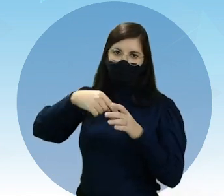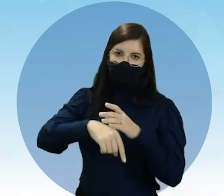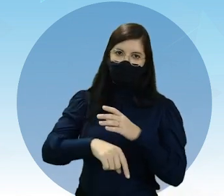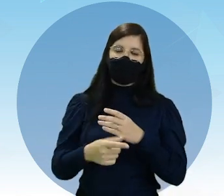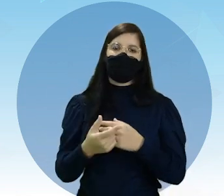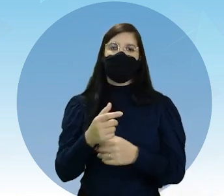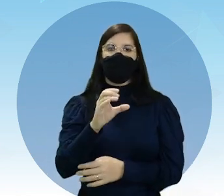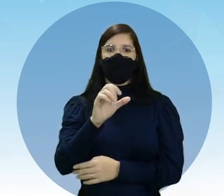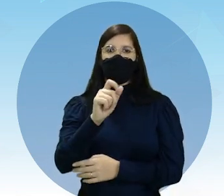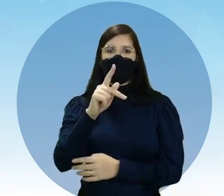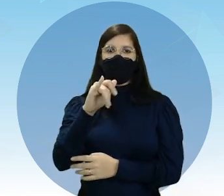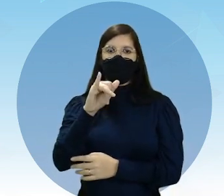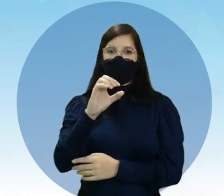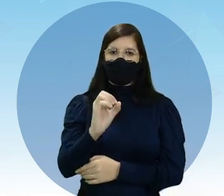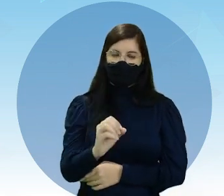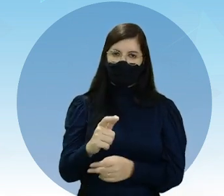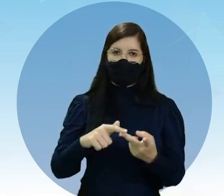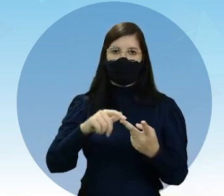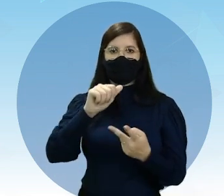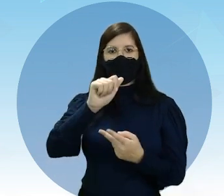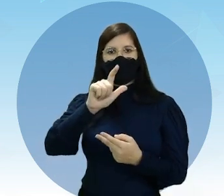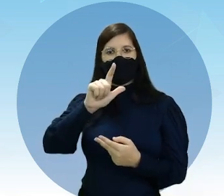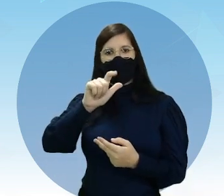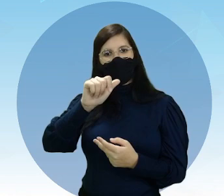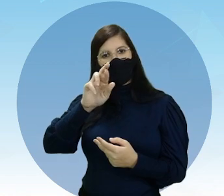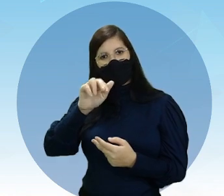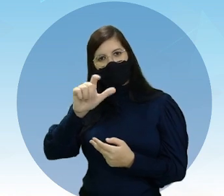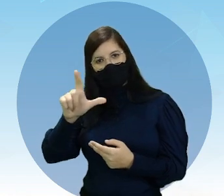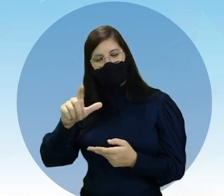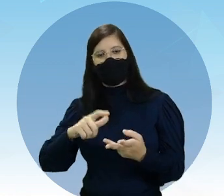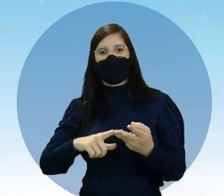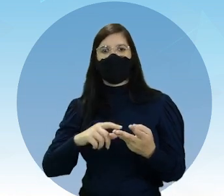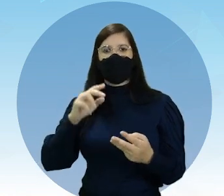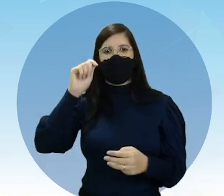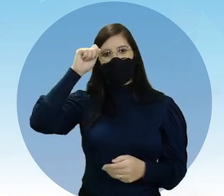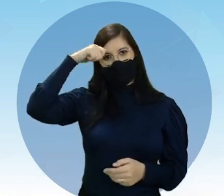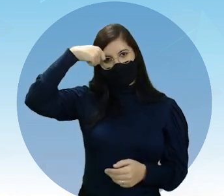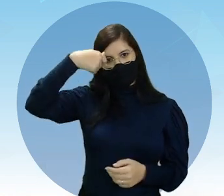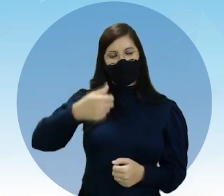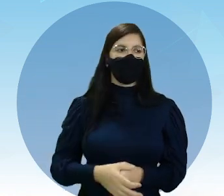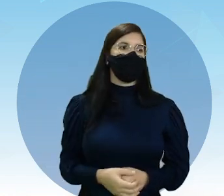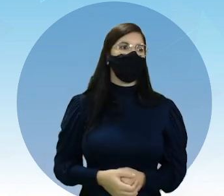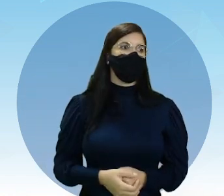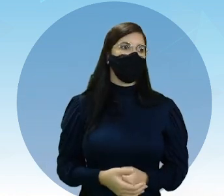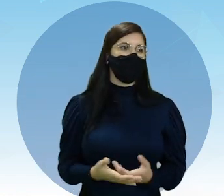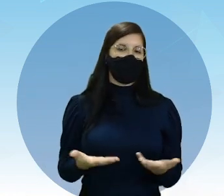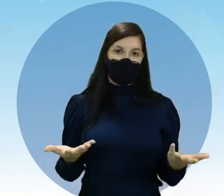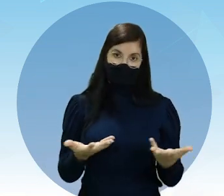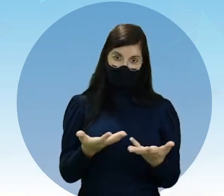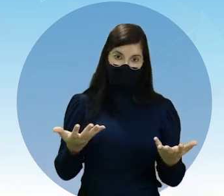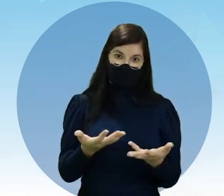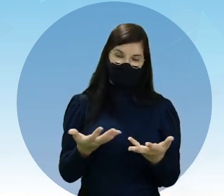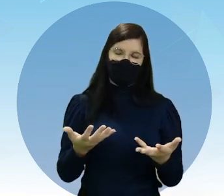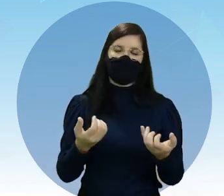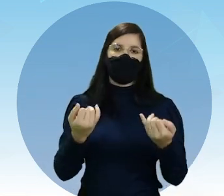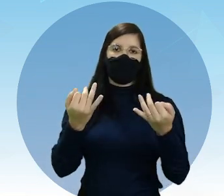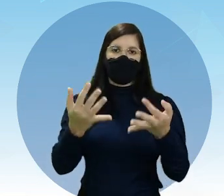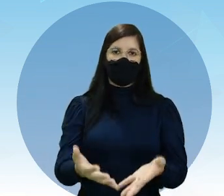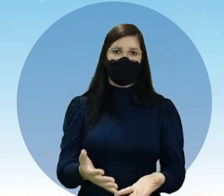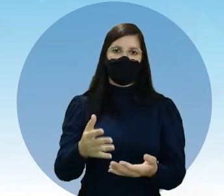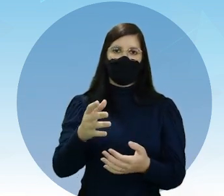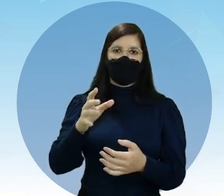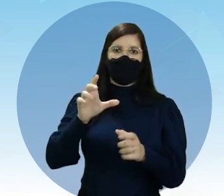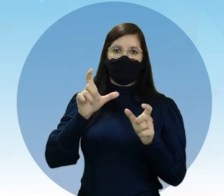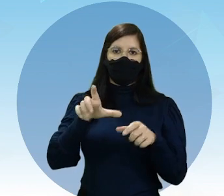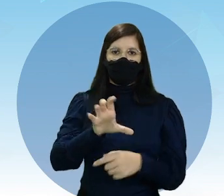Cáspio, o Mar Aral e o Mar Negro. Já que eu falei agora da Ásia, vamos agora falar